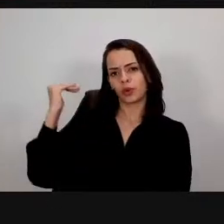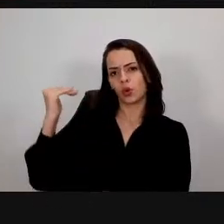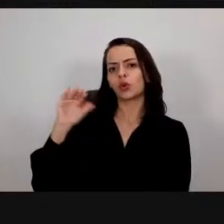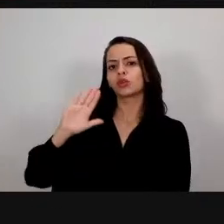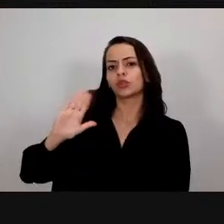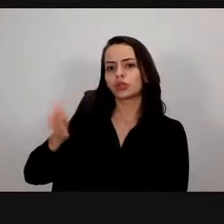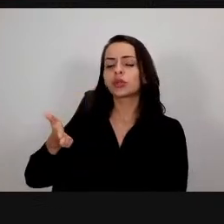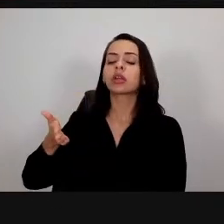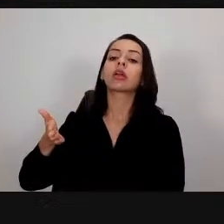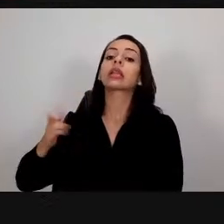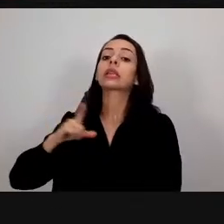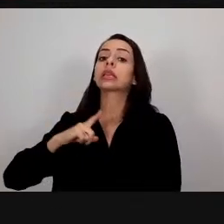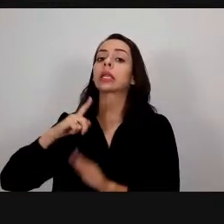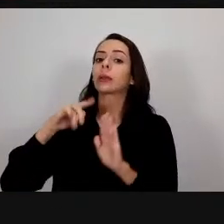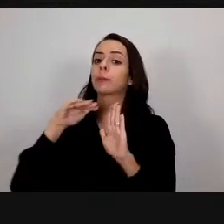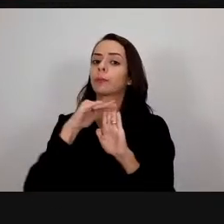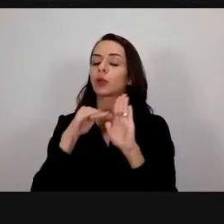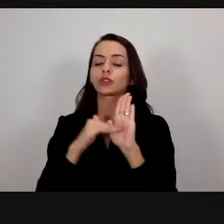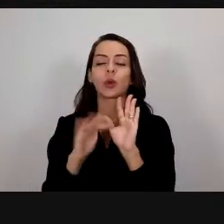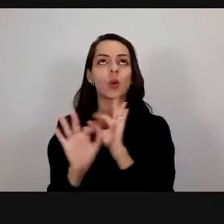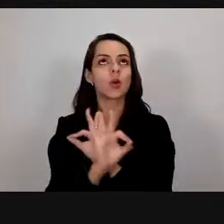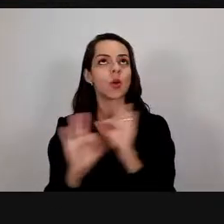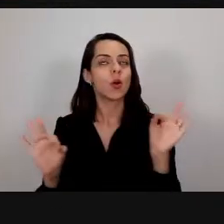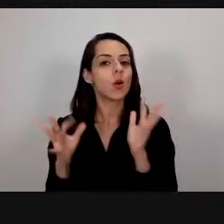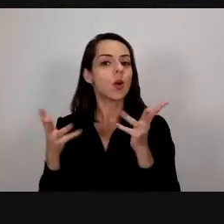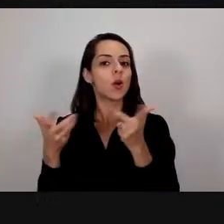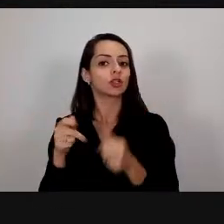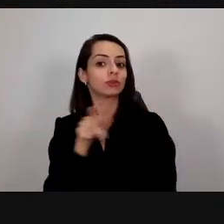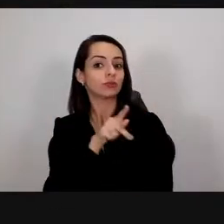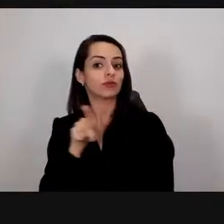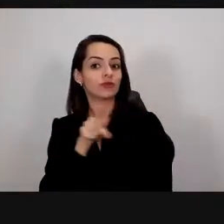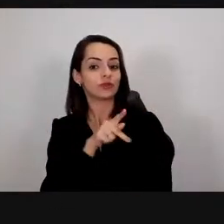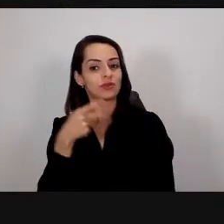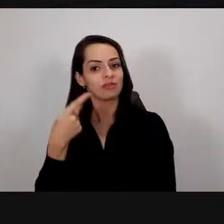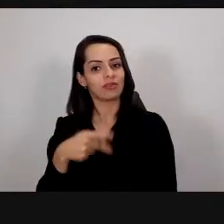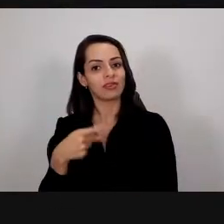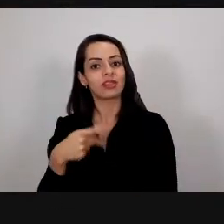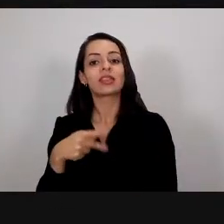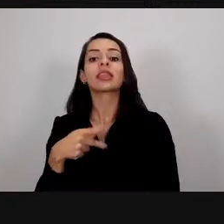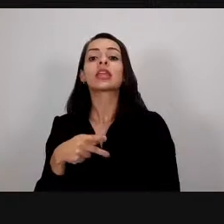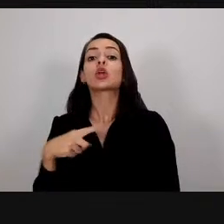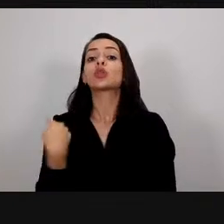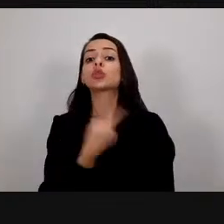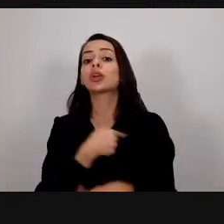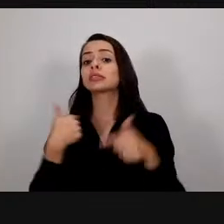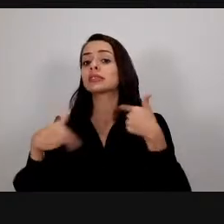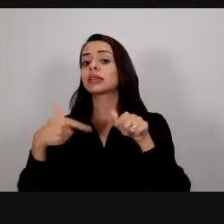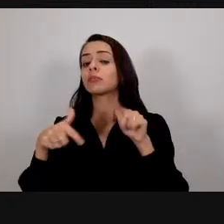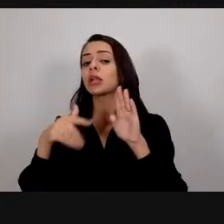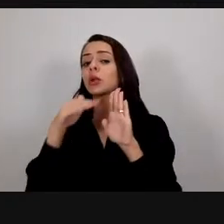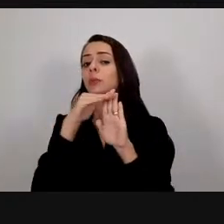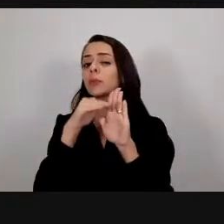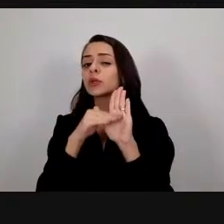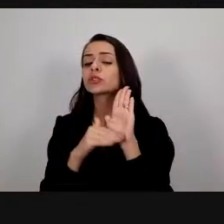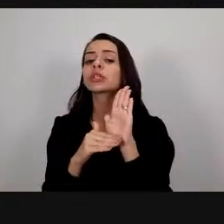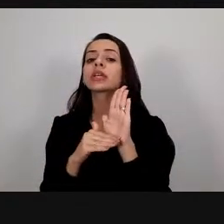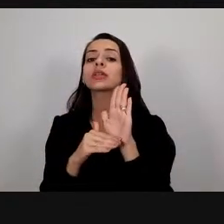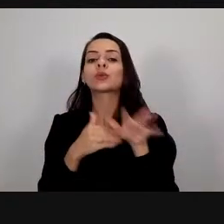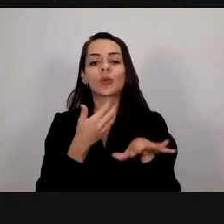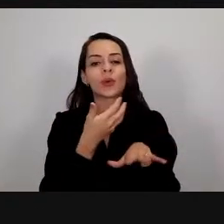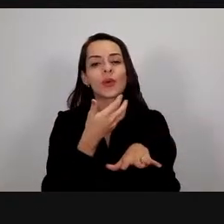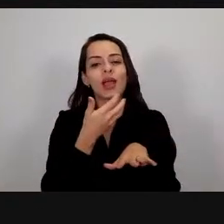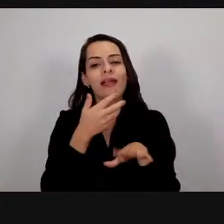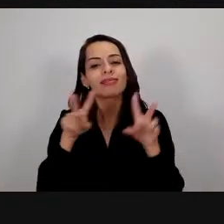fantástico com algumas professoras aí do campus né que a gente está trabalhando um projeto interdisciplinar apesar